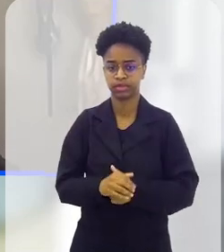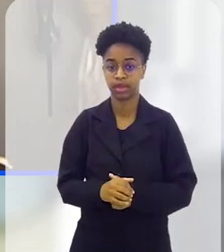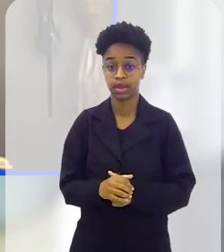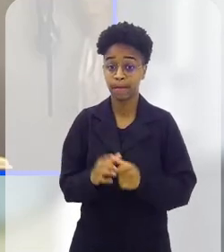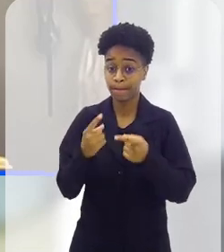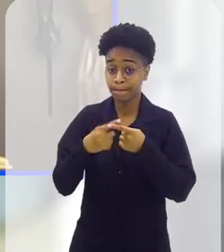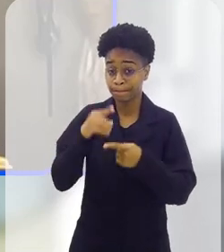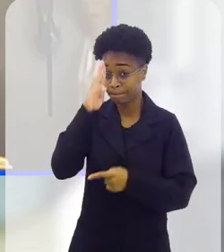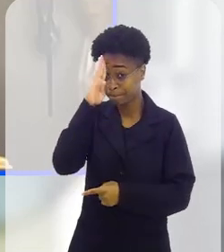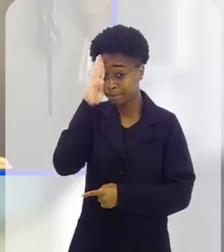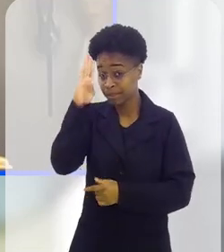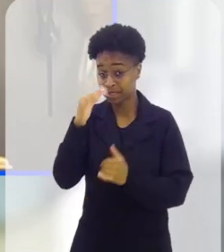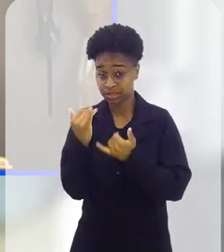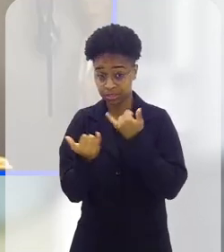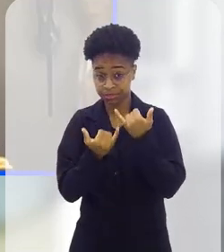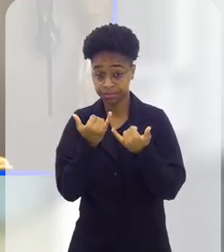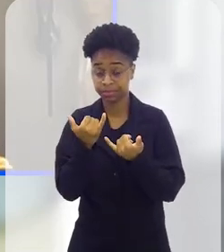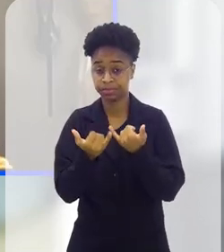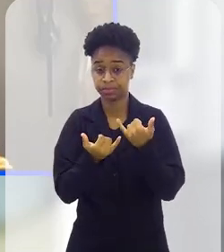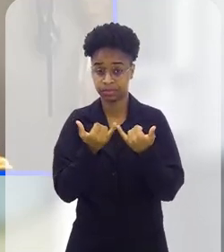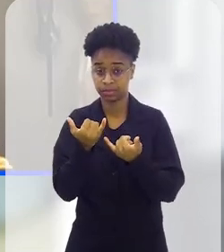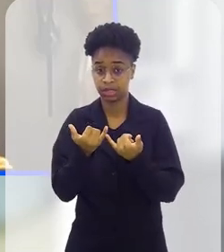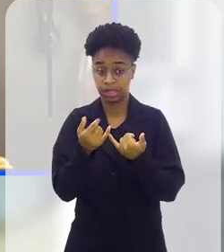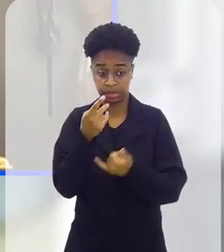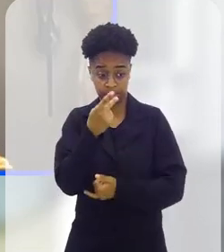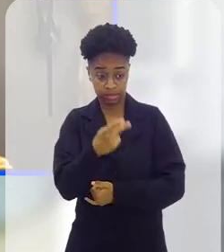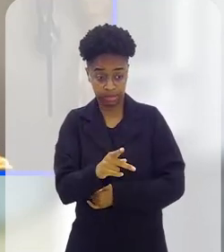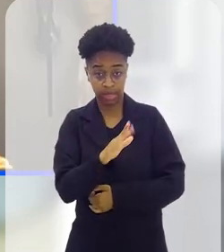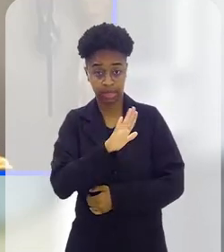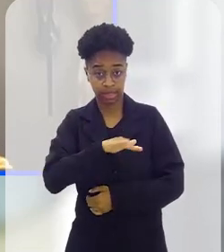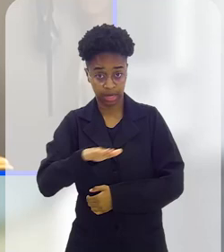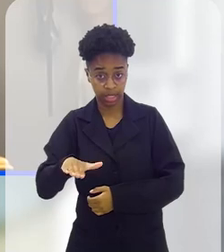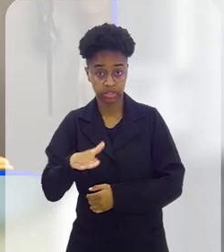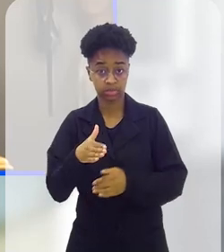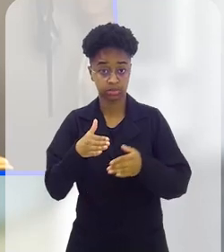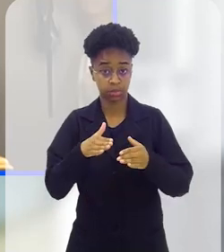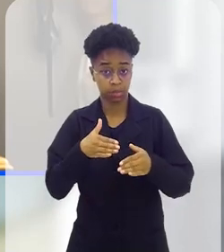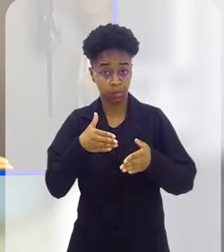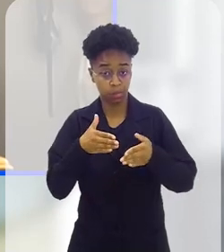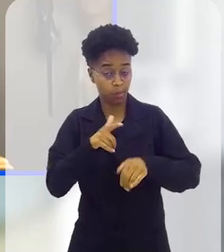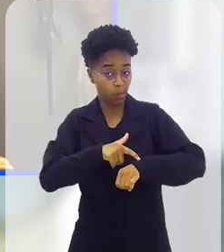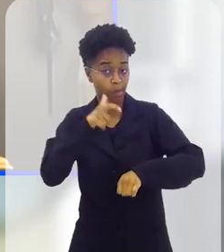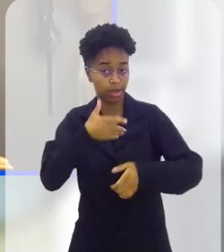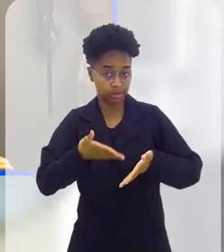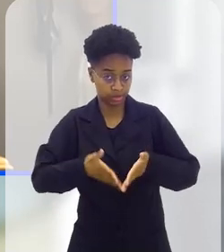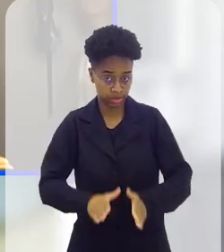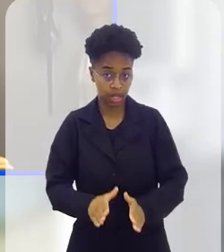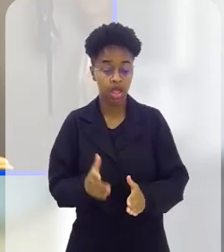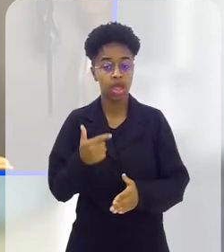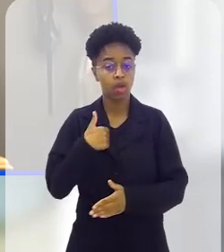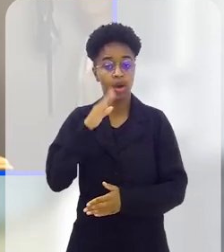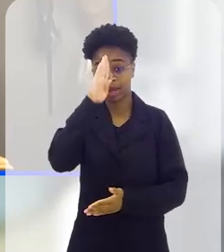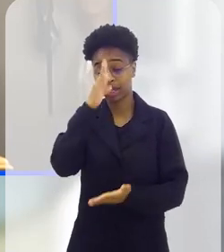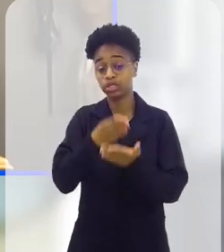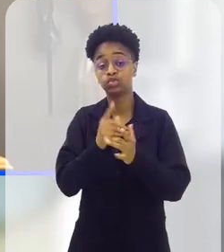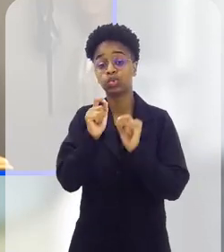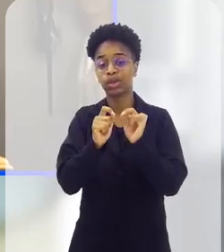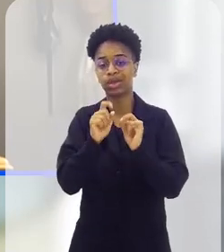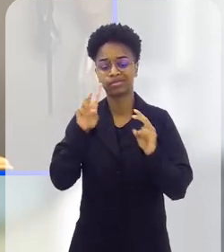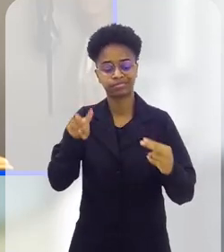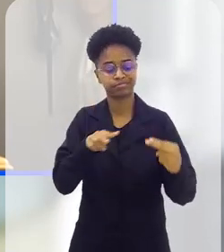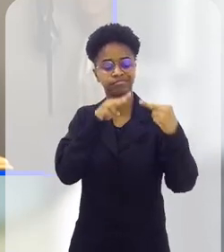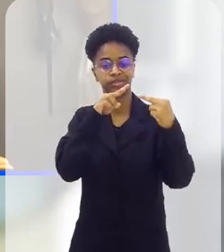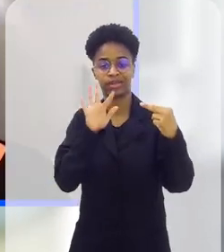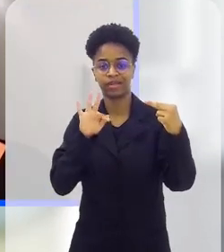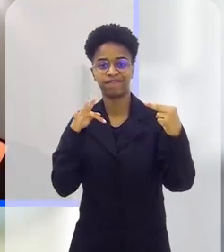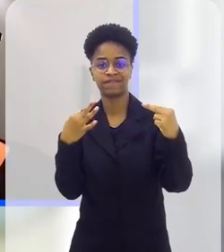que o principal brinquedo de uma criança quando nasce, eu acredito que seja os olhos dos